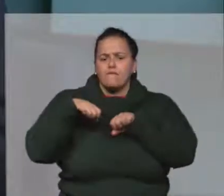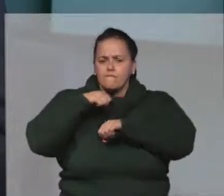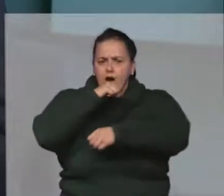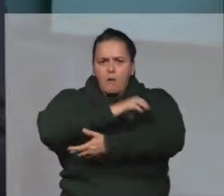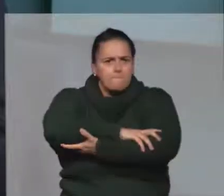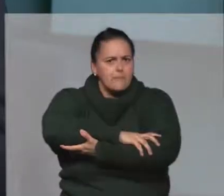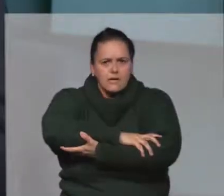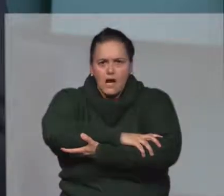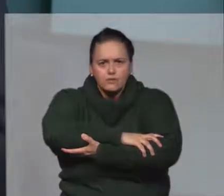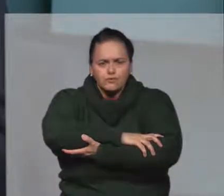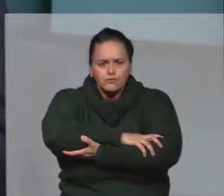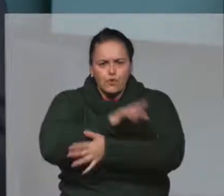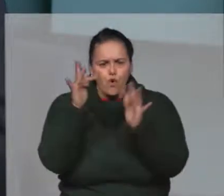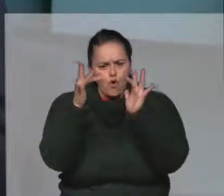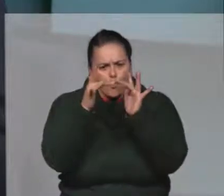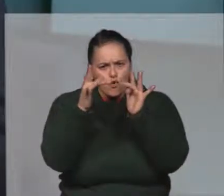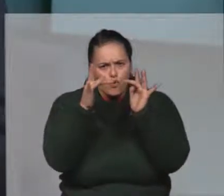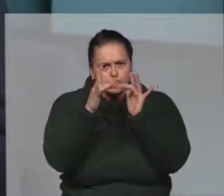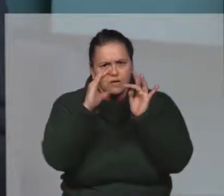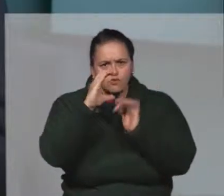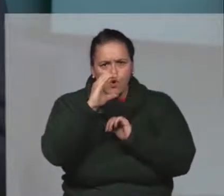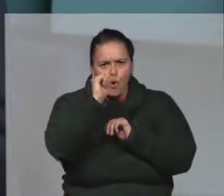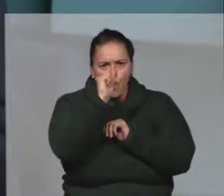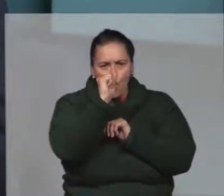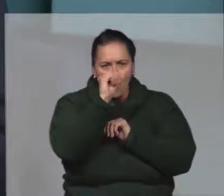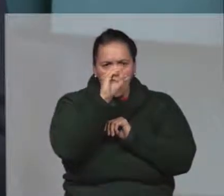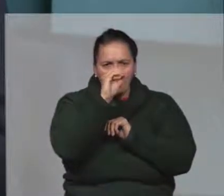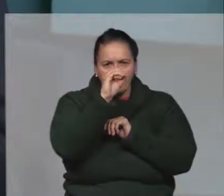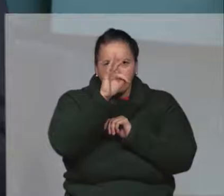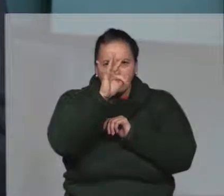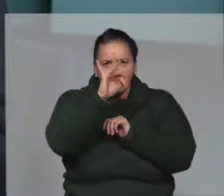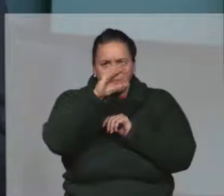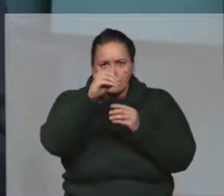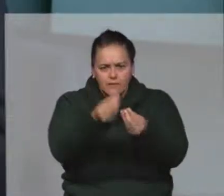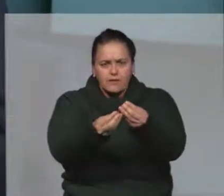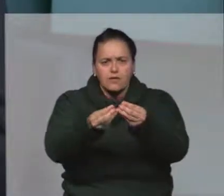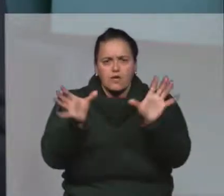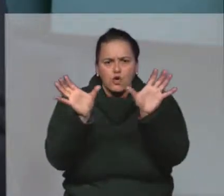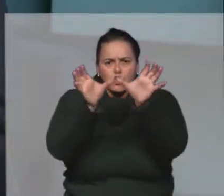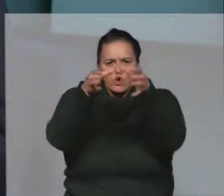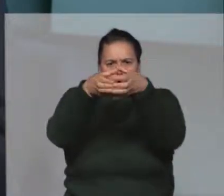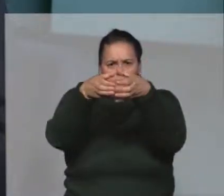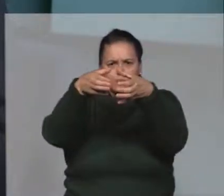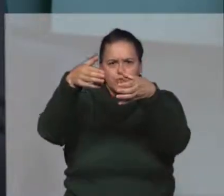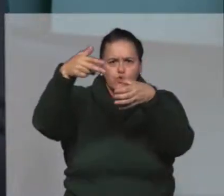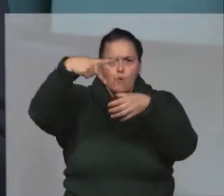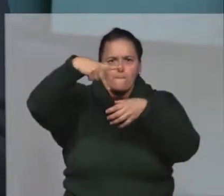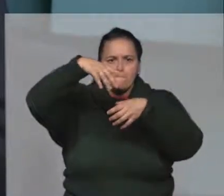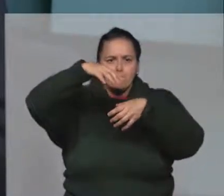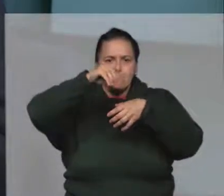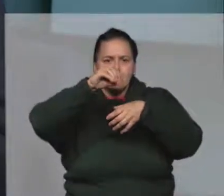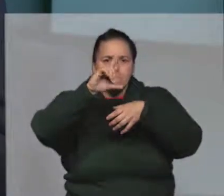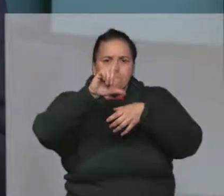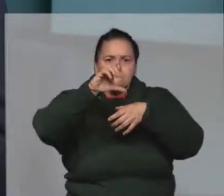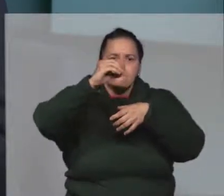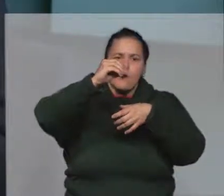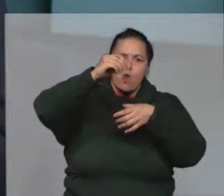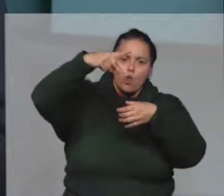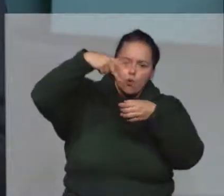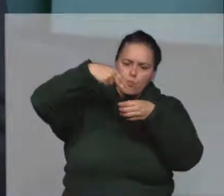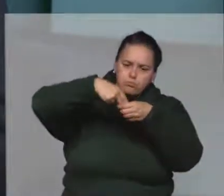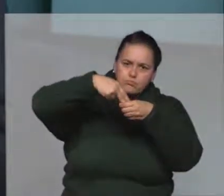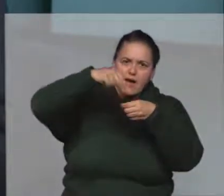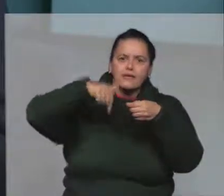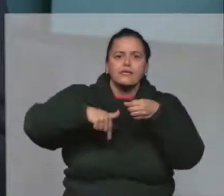de mercado. Nós fizemos um contato com o COFIP, que é o Comitê para o Fomento Industrial do Polo Petroquímico aqui da nossa região de Triunfo,